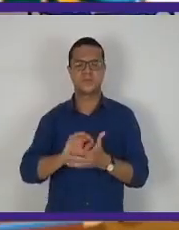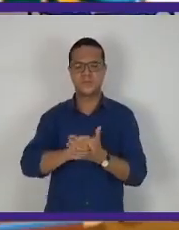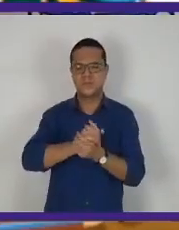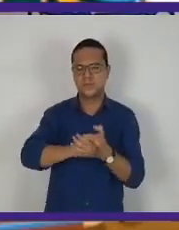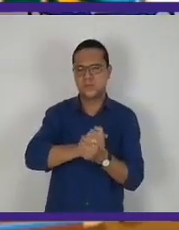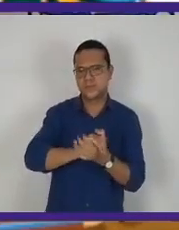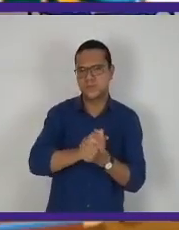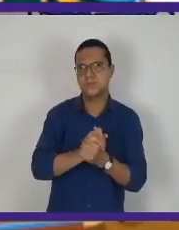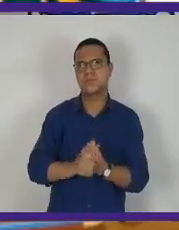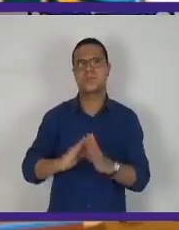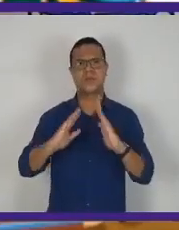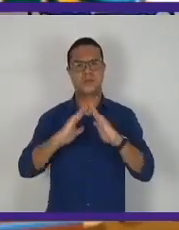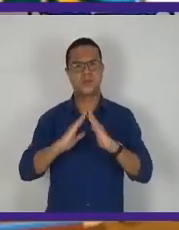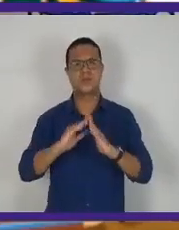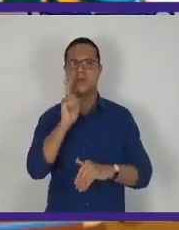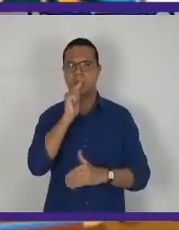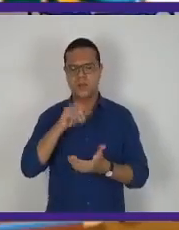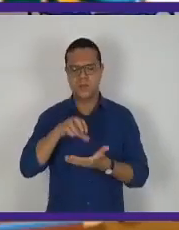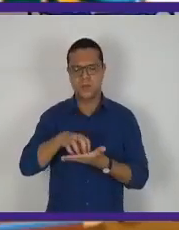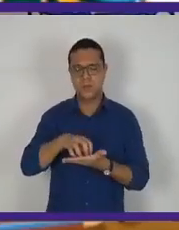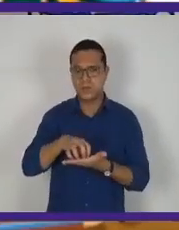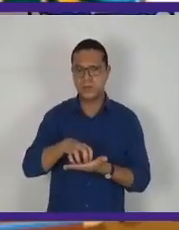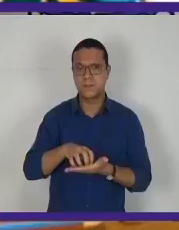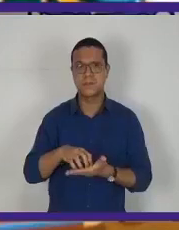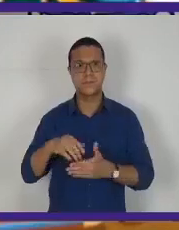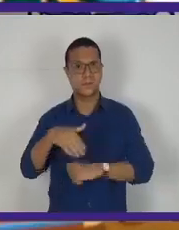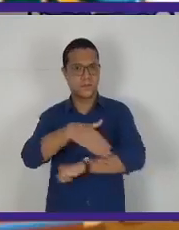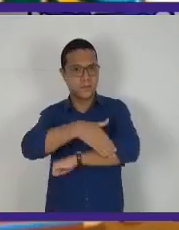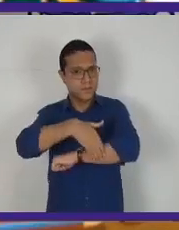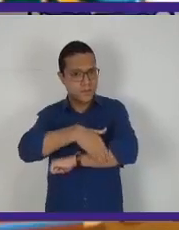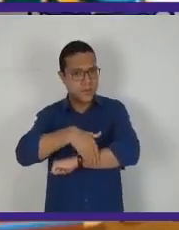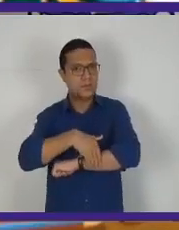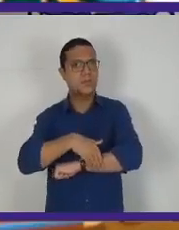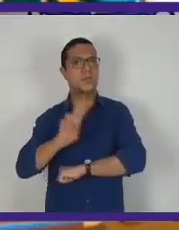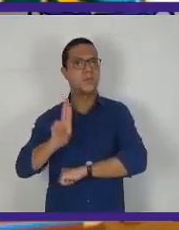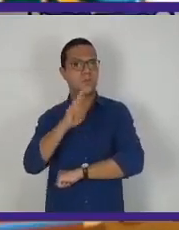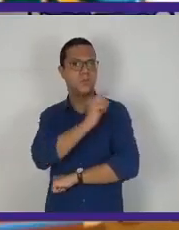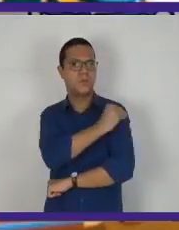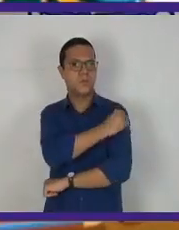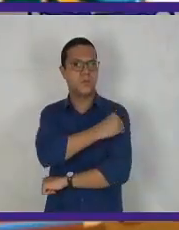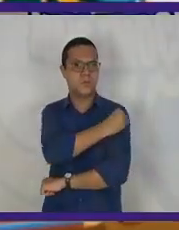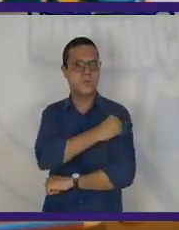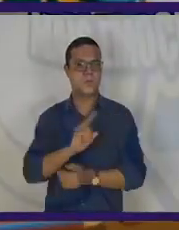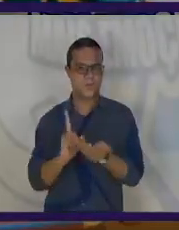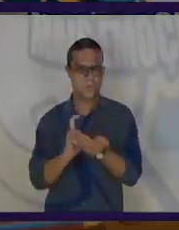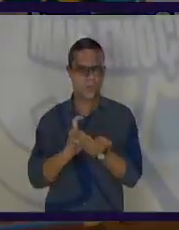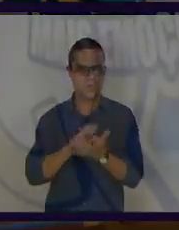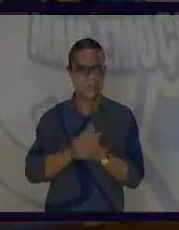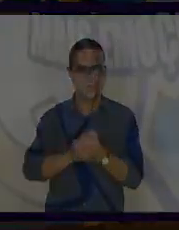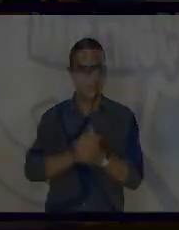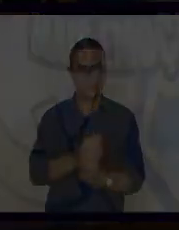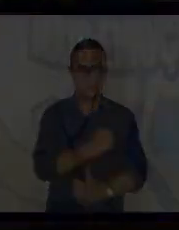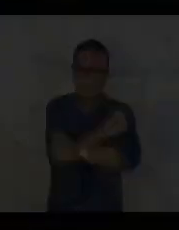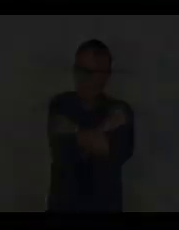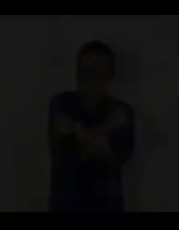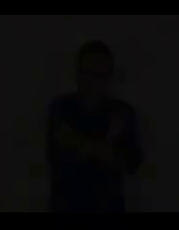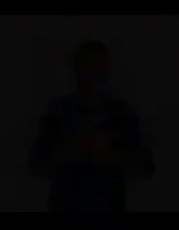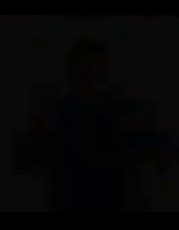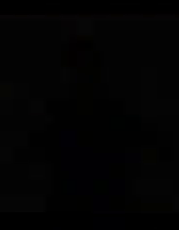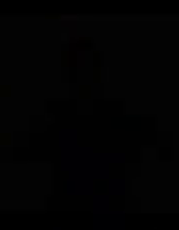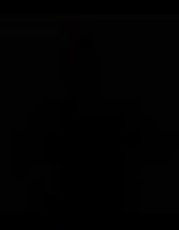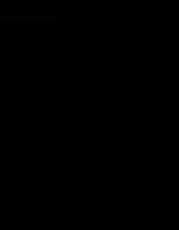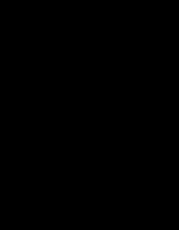as mãos em casa com água e sabão. Na rua, o uso do álcool em gel. Um abraço e até a próxima.